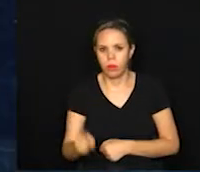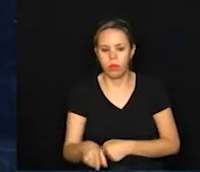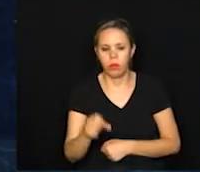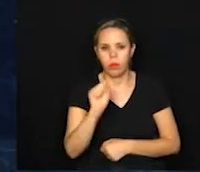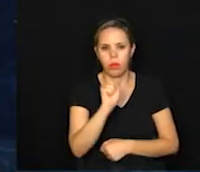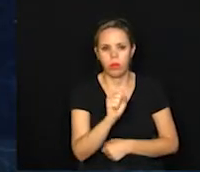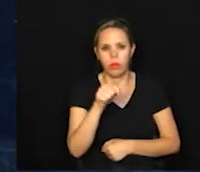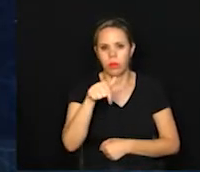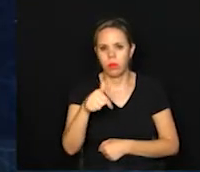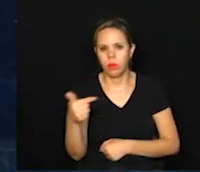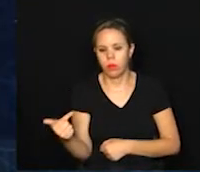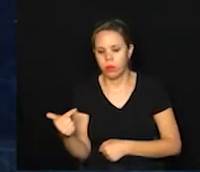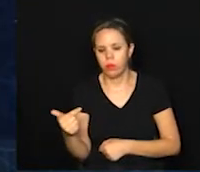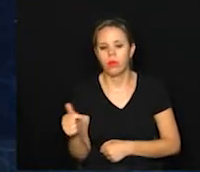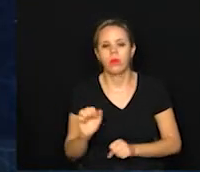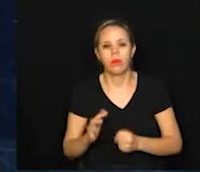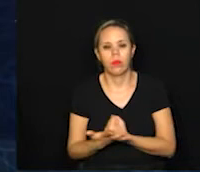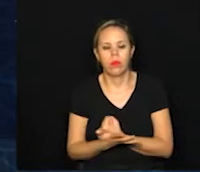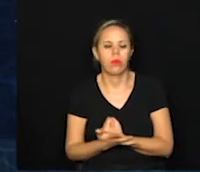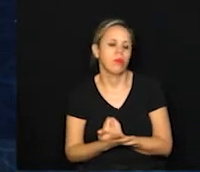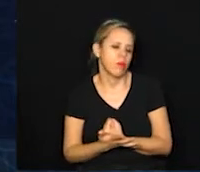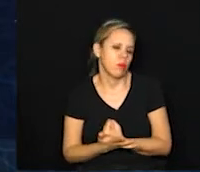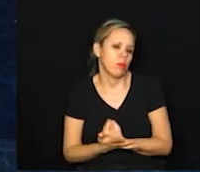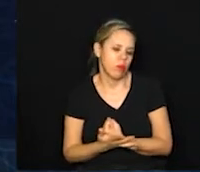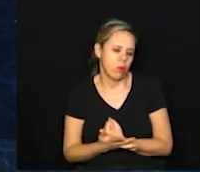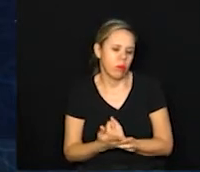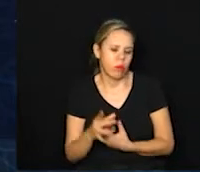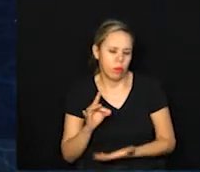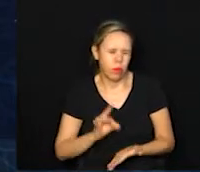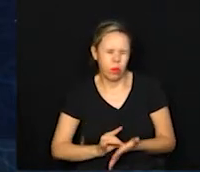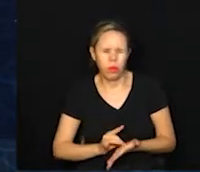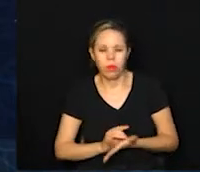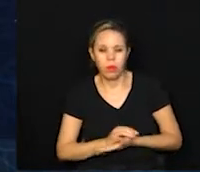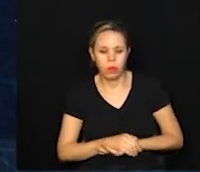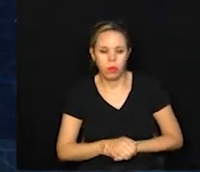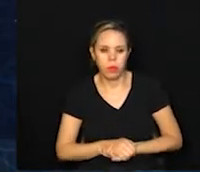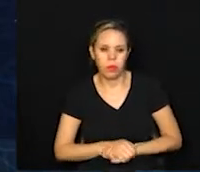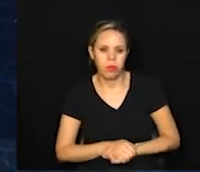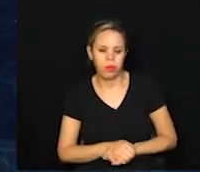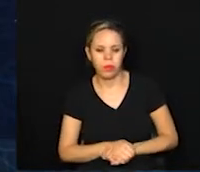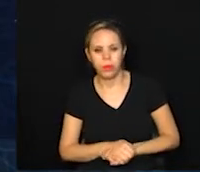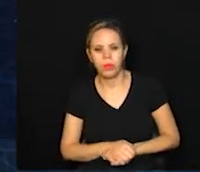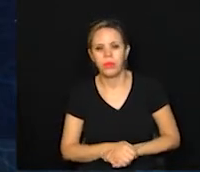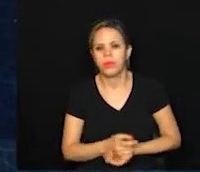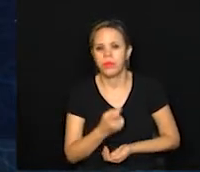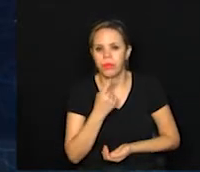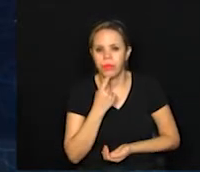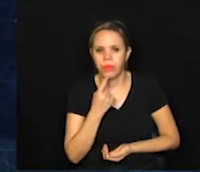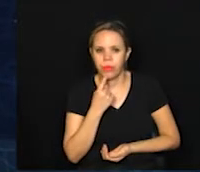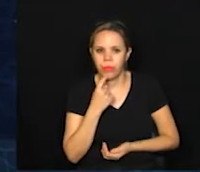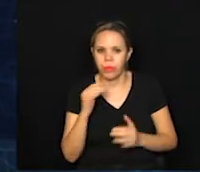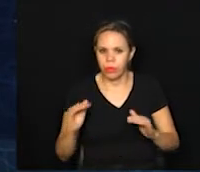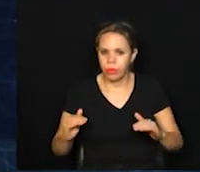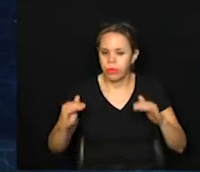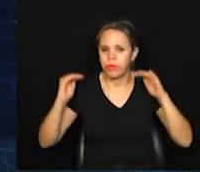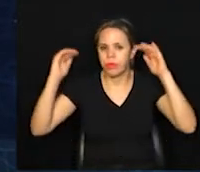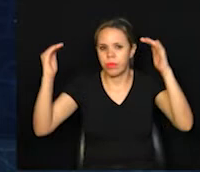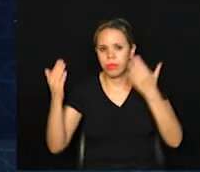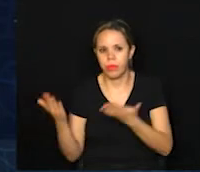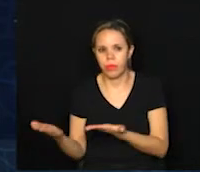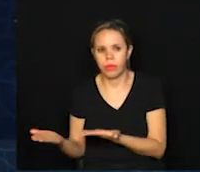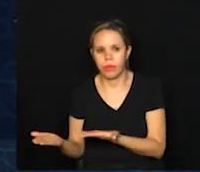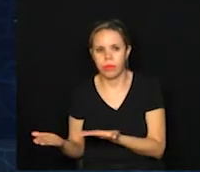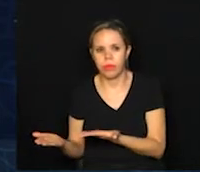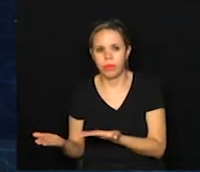mil 872 casos confirmados da Covid-19. Campinas está à frente aí com